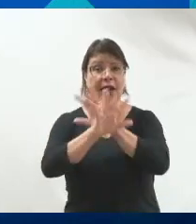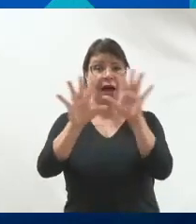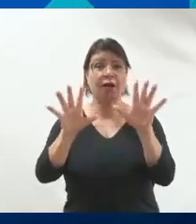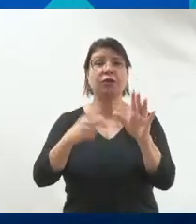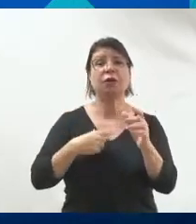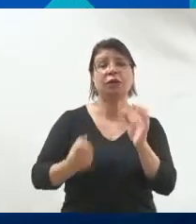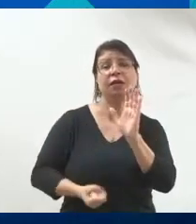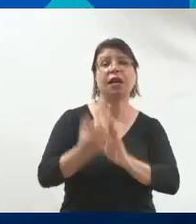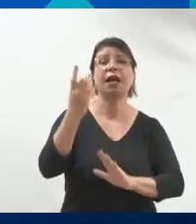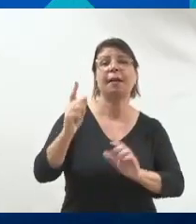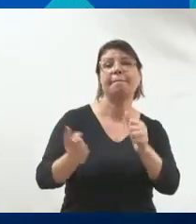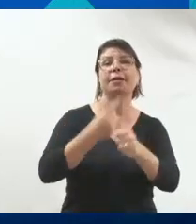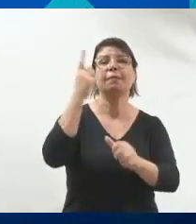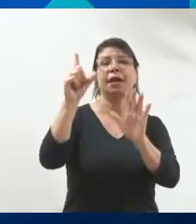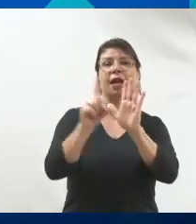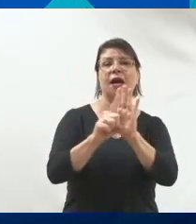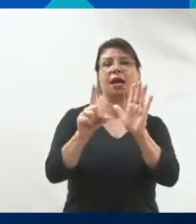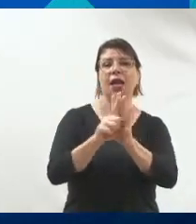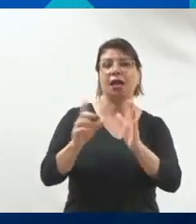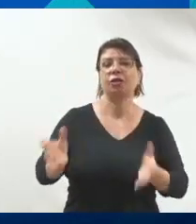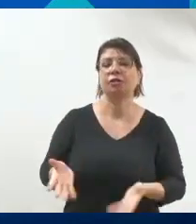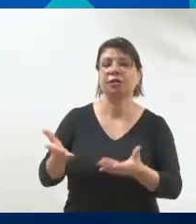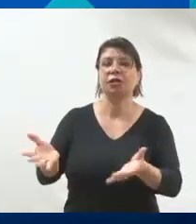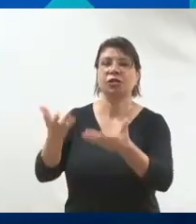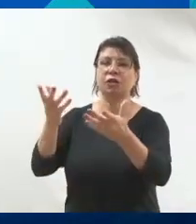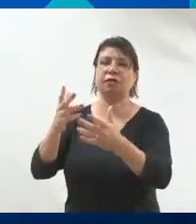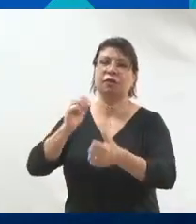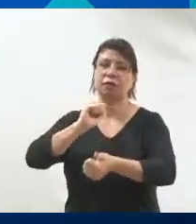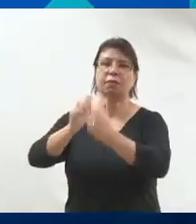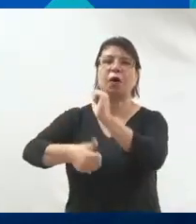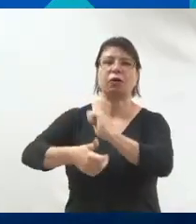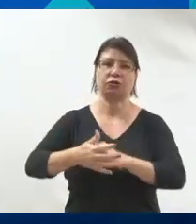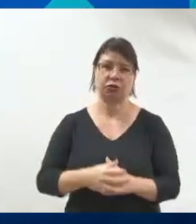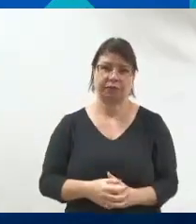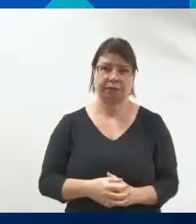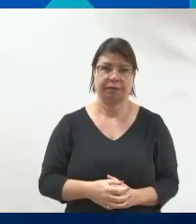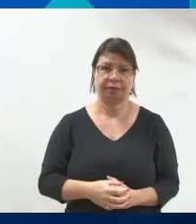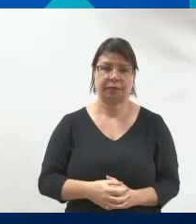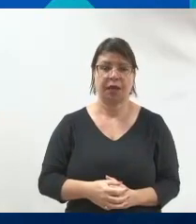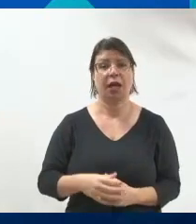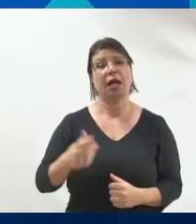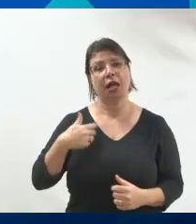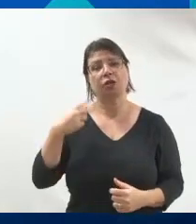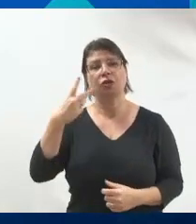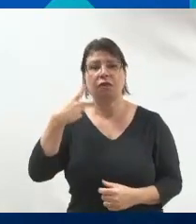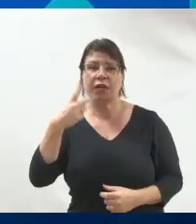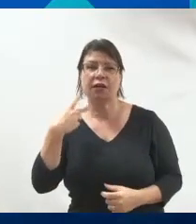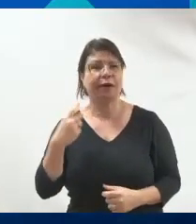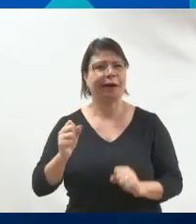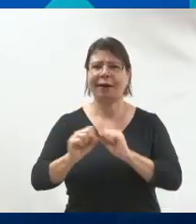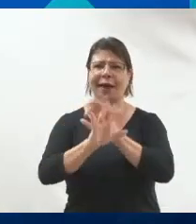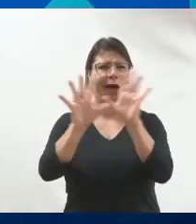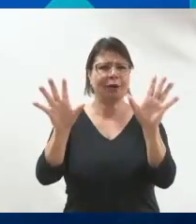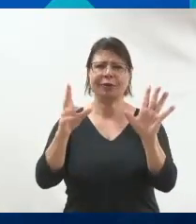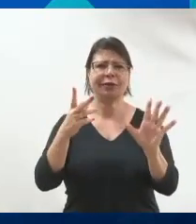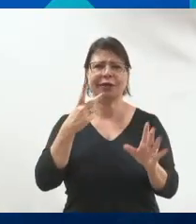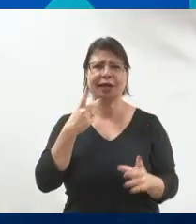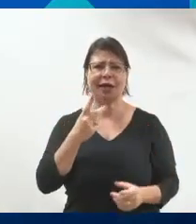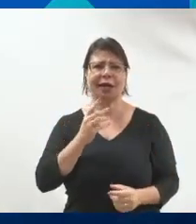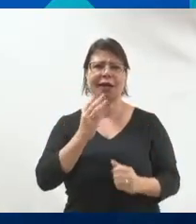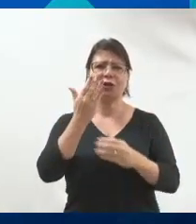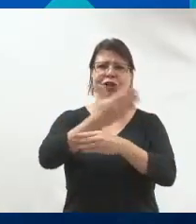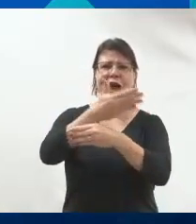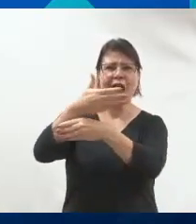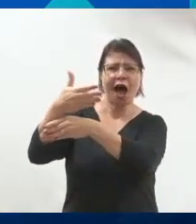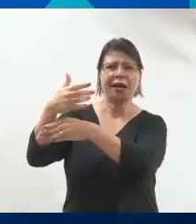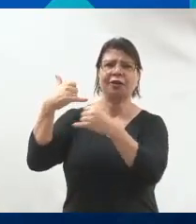primeira lei de incentivo pra atletas de alto desempenho, o Bolsa Atleta. Eu sou vereador e é óbvio que eu abri mão das diárias de viagem